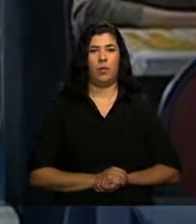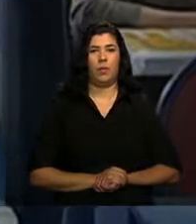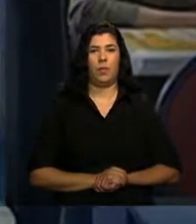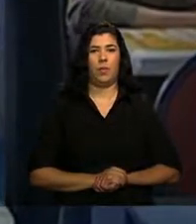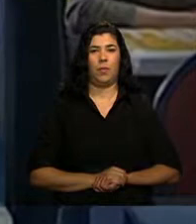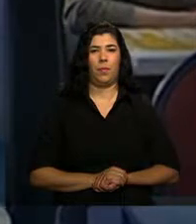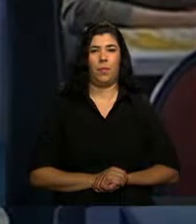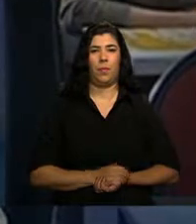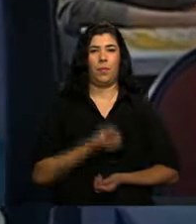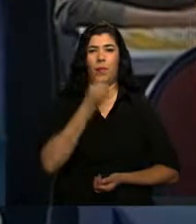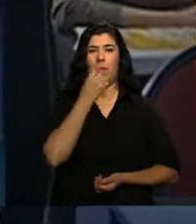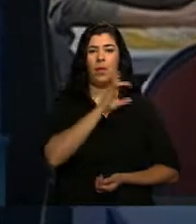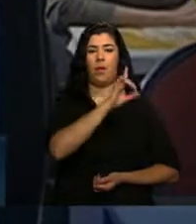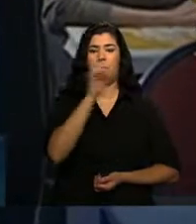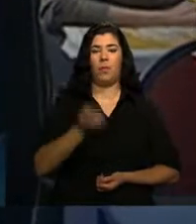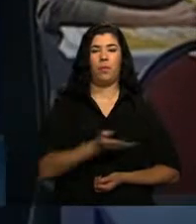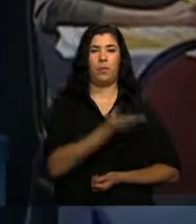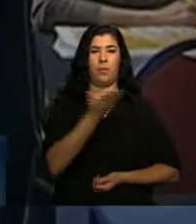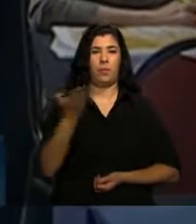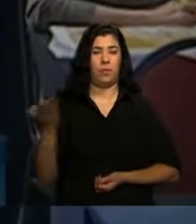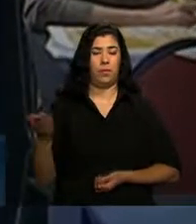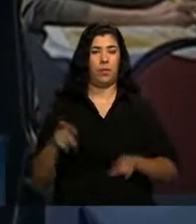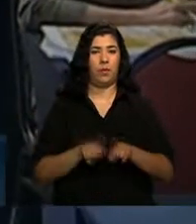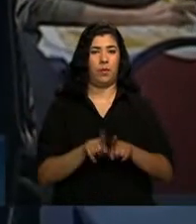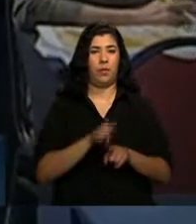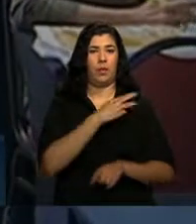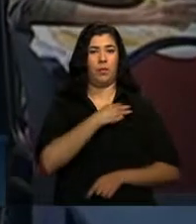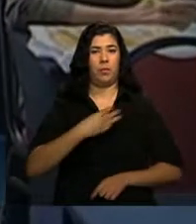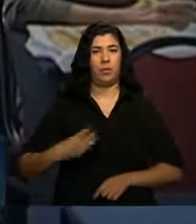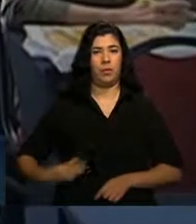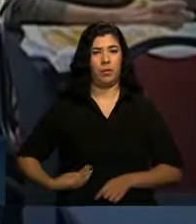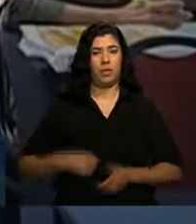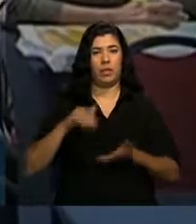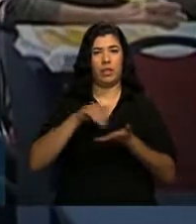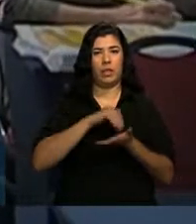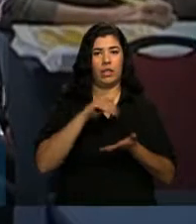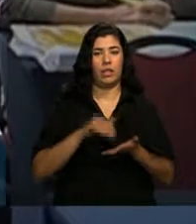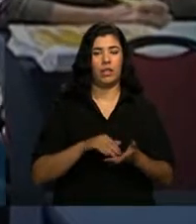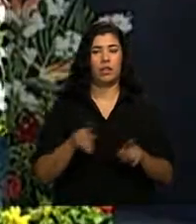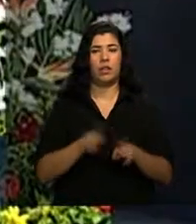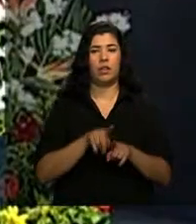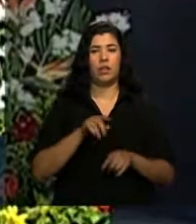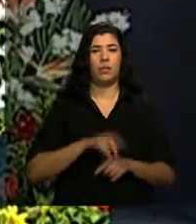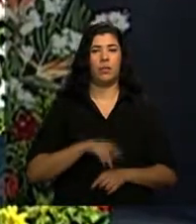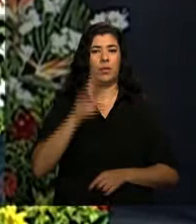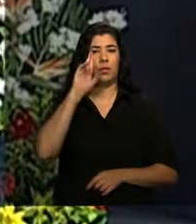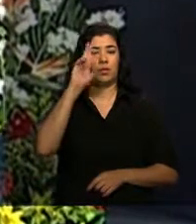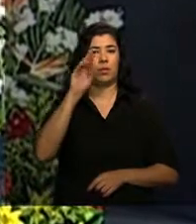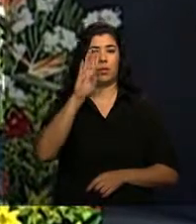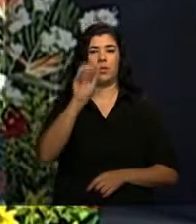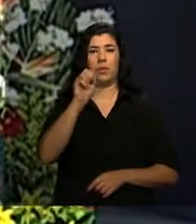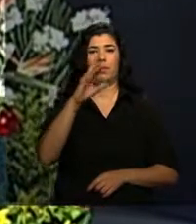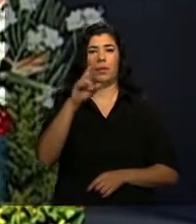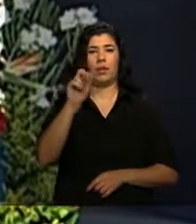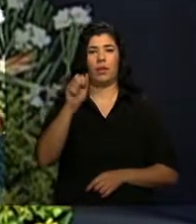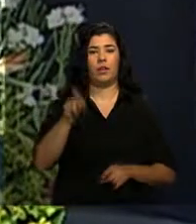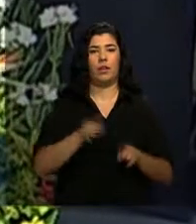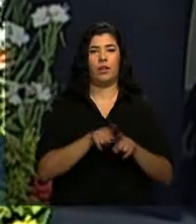Bom dia a todos. Bom dia, ministro, bom dia, Bacara, secretária Lumena, doutor Arthur, doutora Júlia,